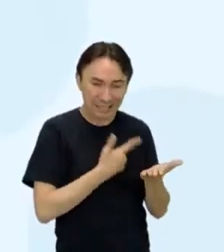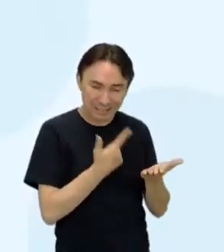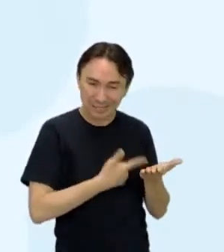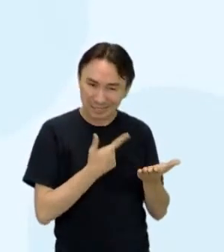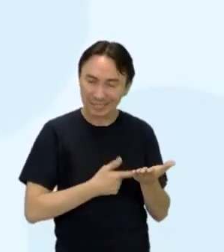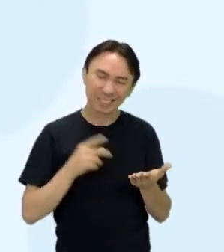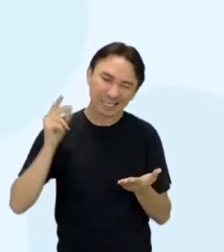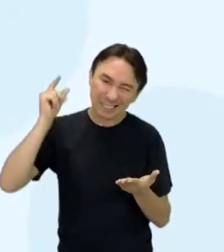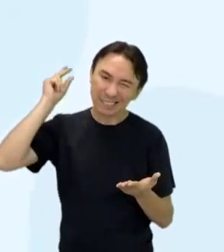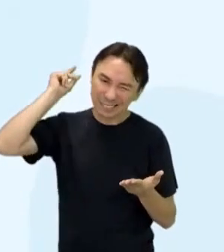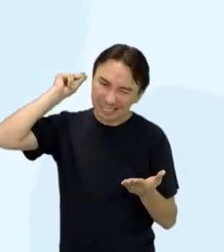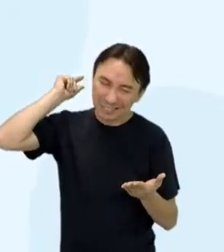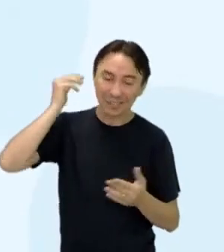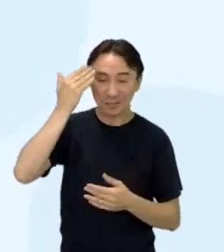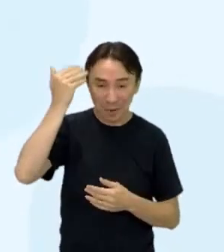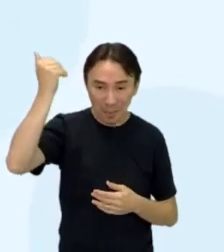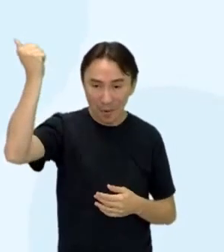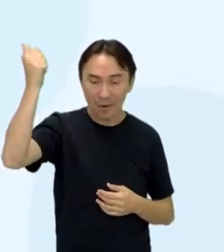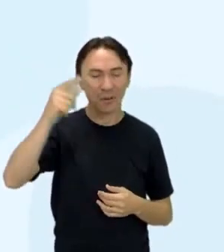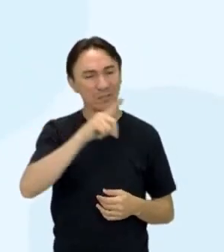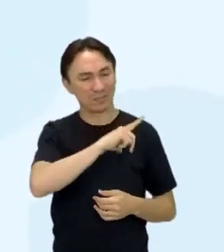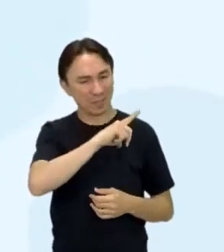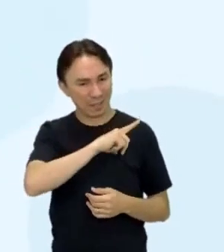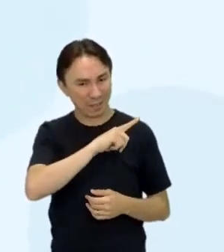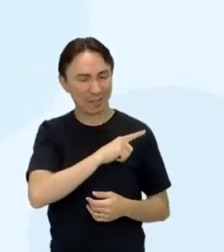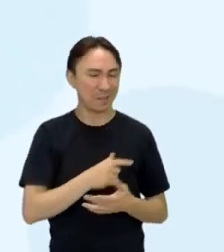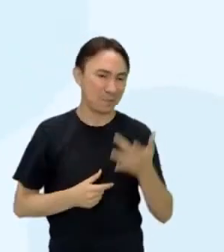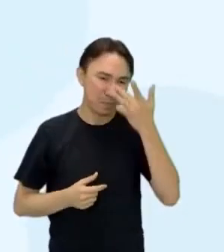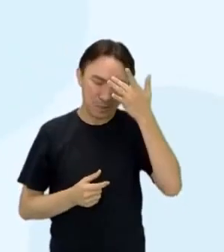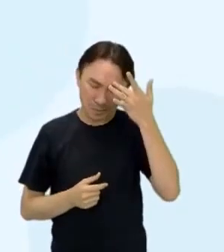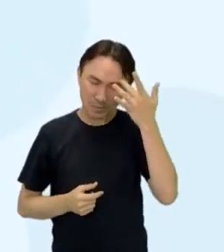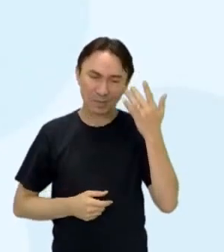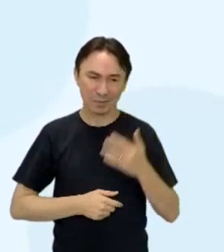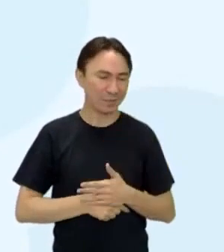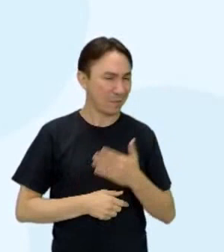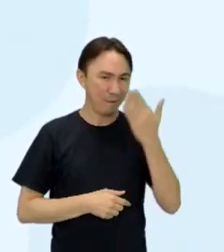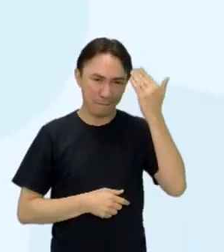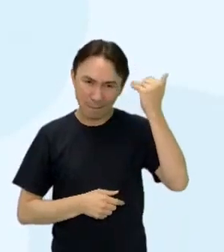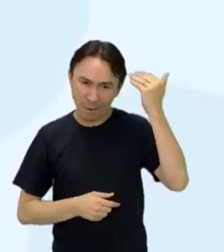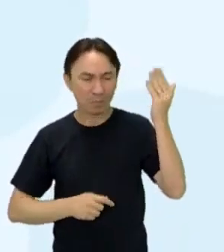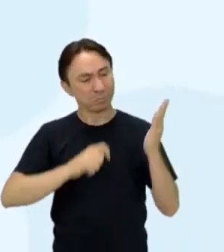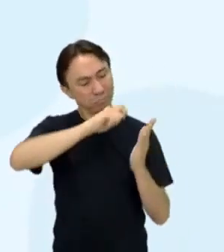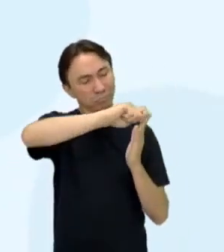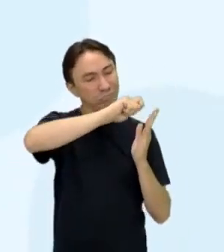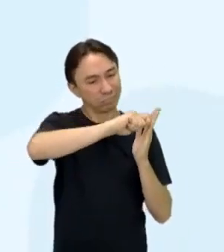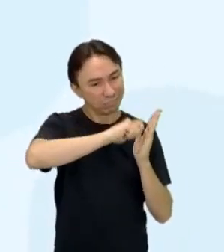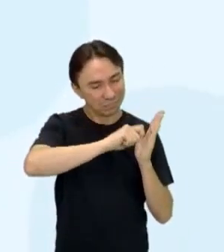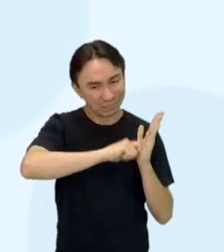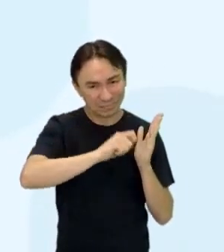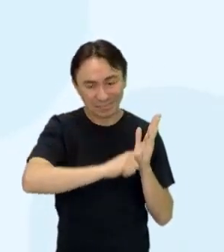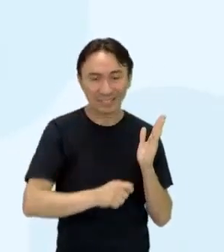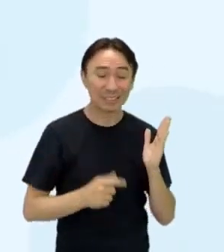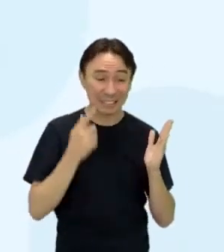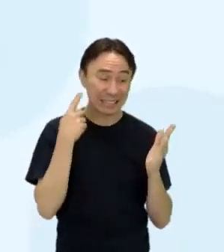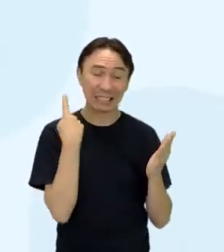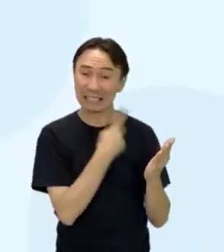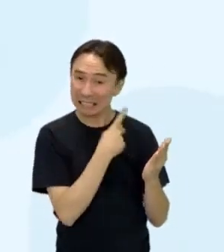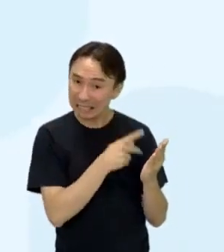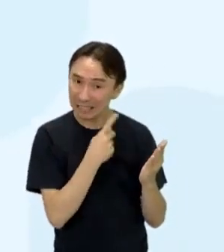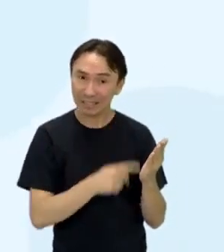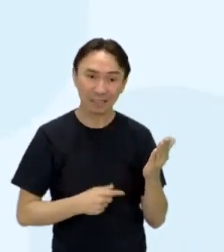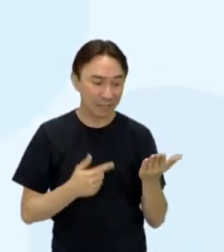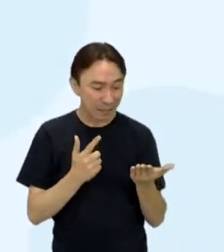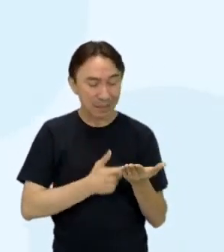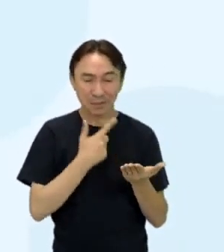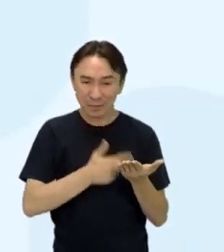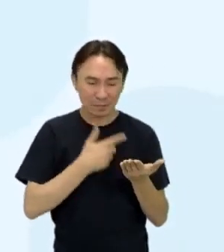escritos por autores consagrados por conseguirem transmitir em suas obras a essência humana e o recorte